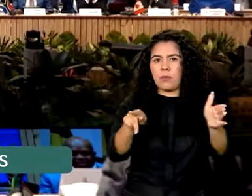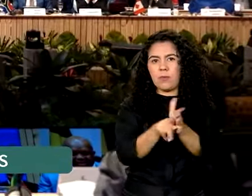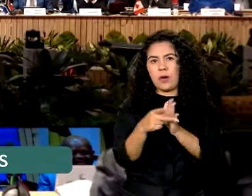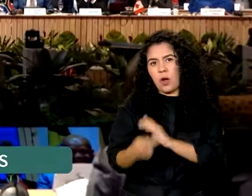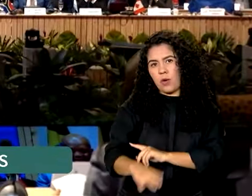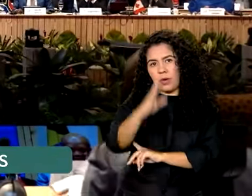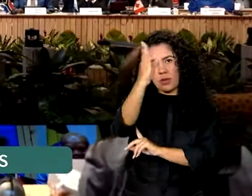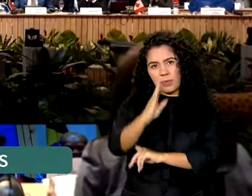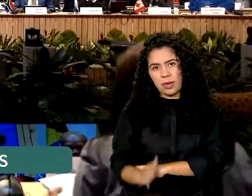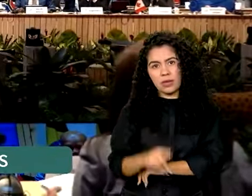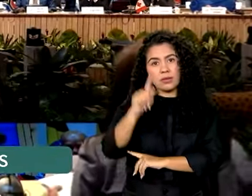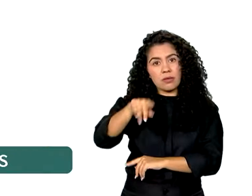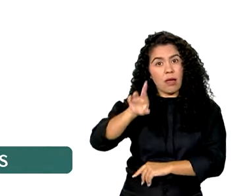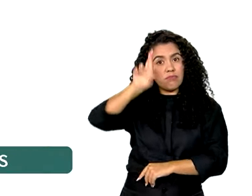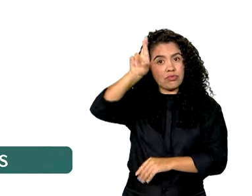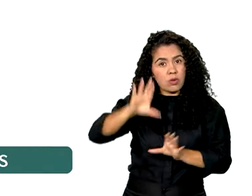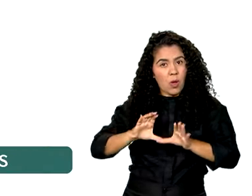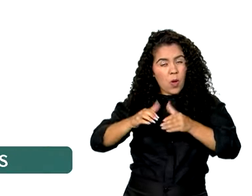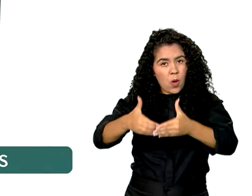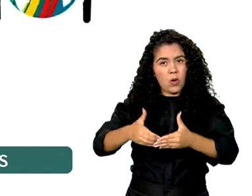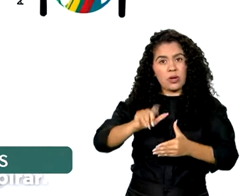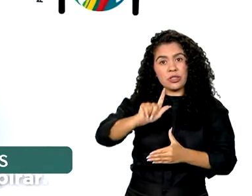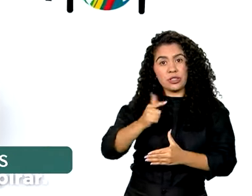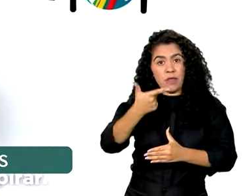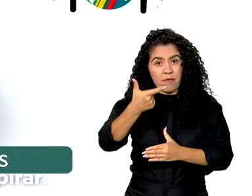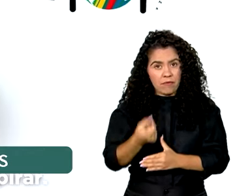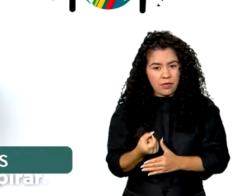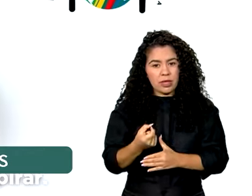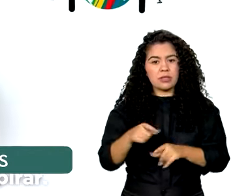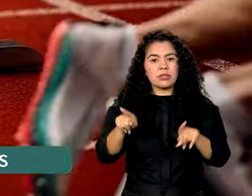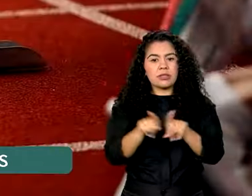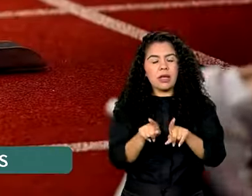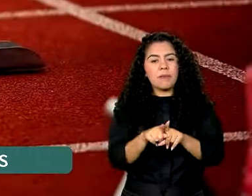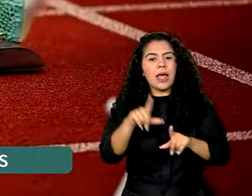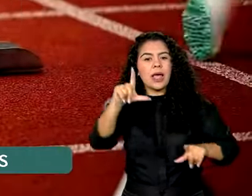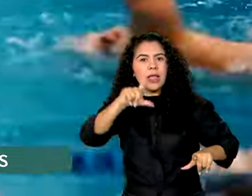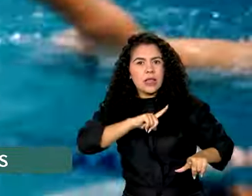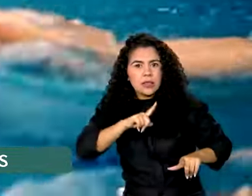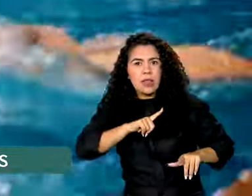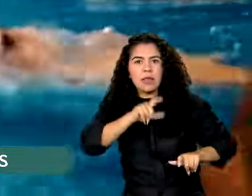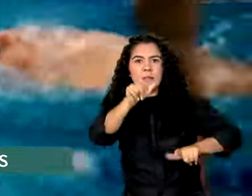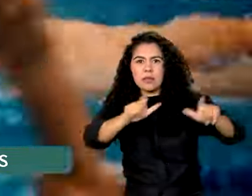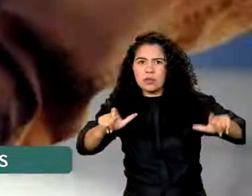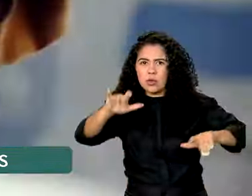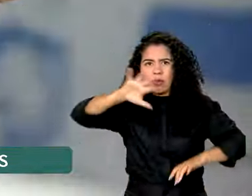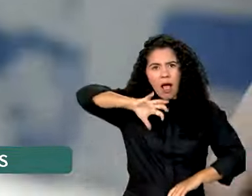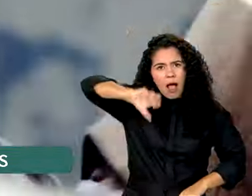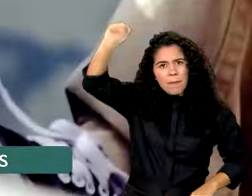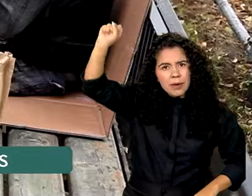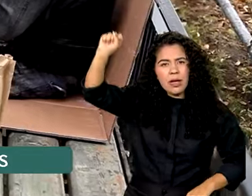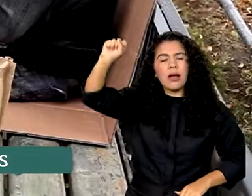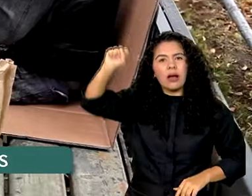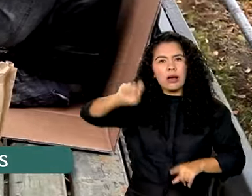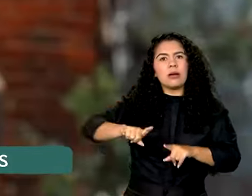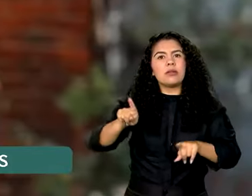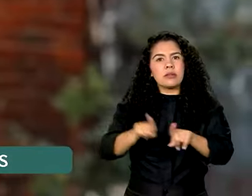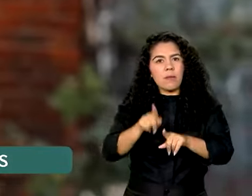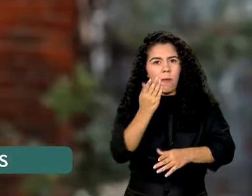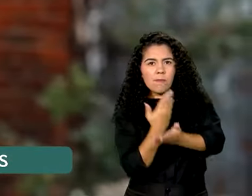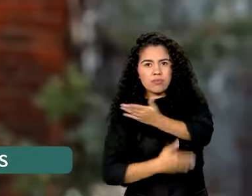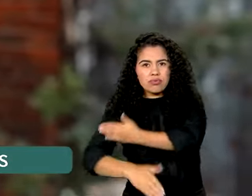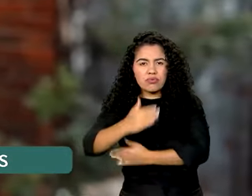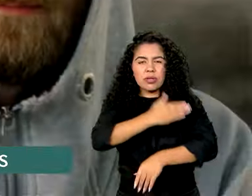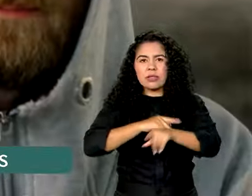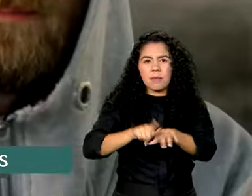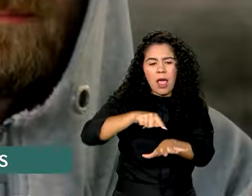ocupa a presidência do G20. O vídeo, que reúne campeões olímpicos e paralímpicos de várias modalidades, convida outros